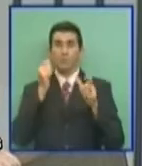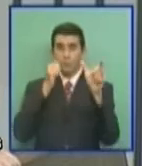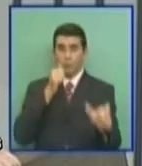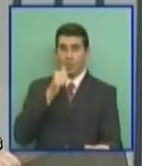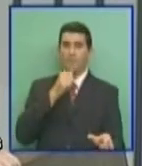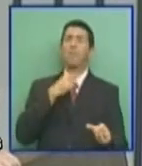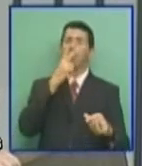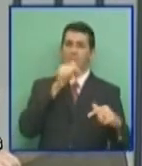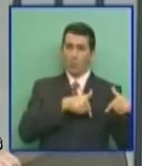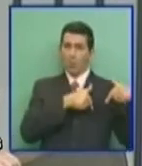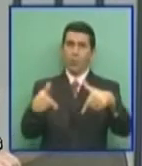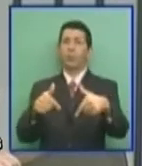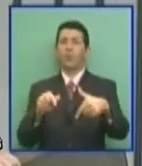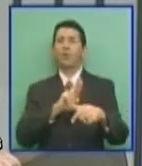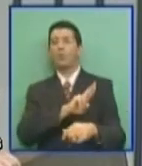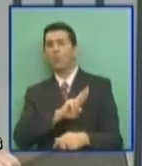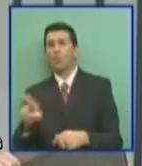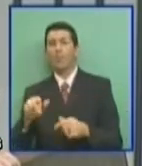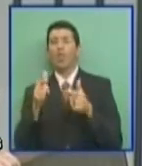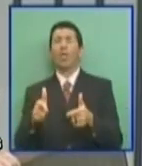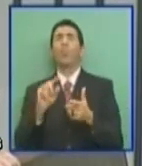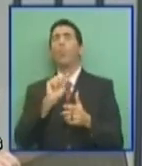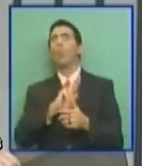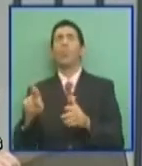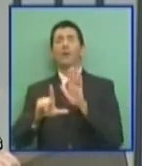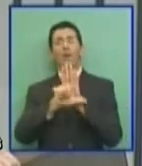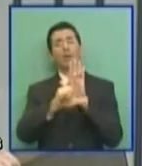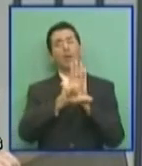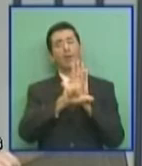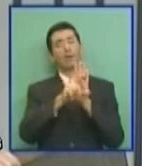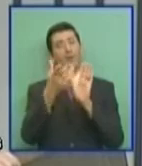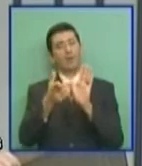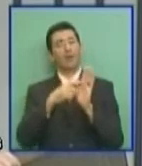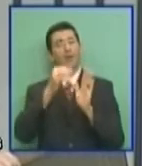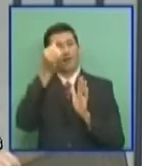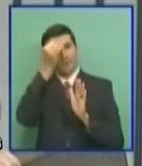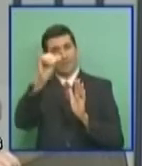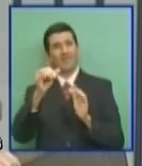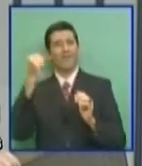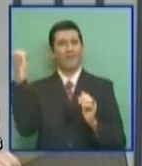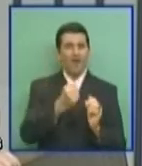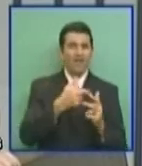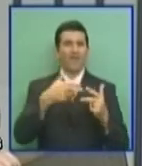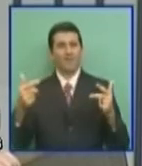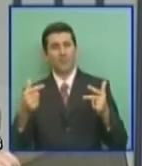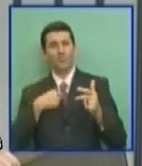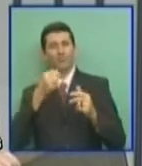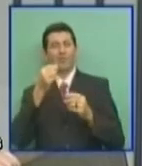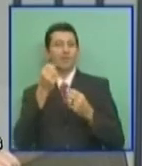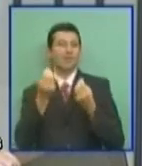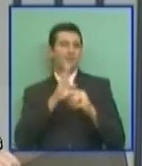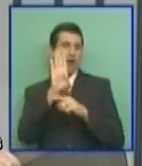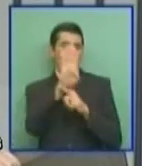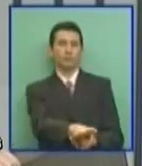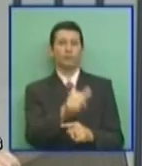inclusive batizou a lei Maria da Penha, a lei de violência